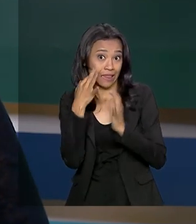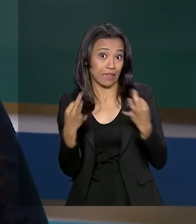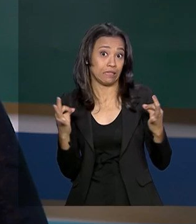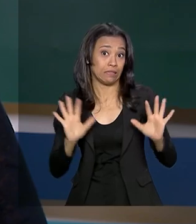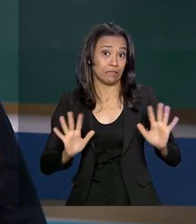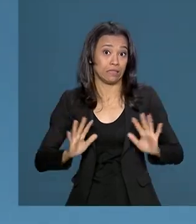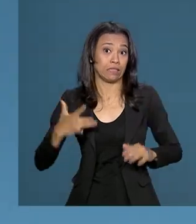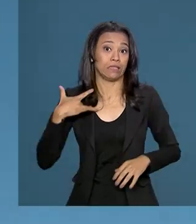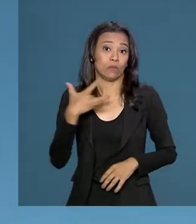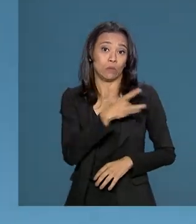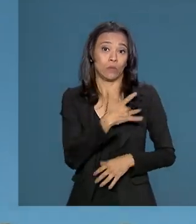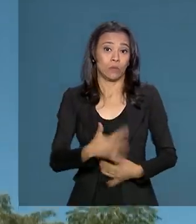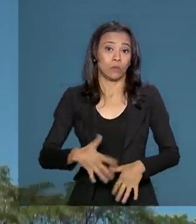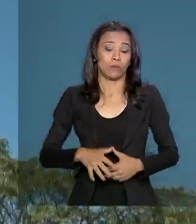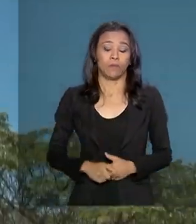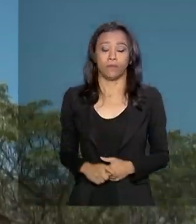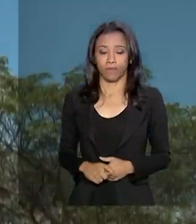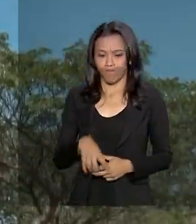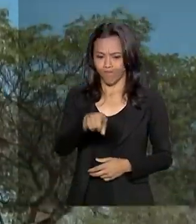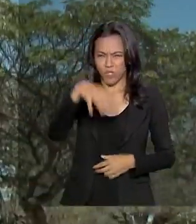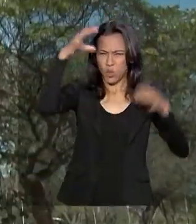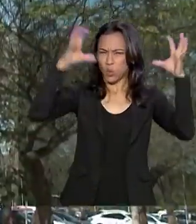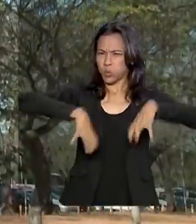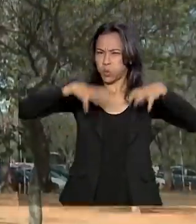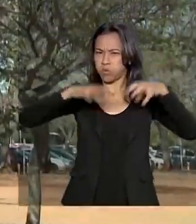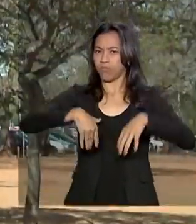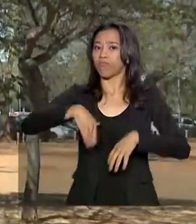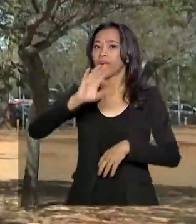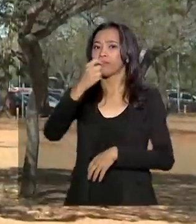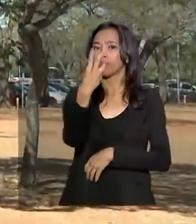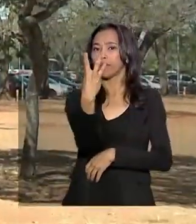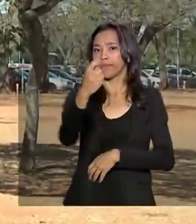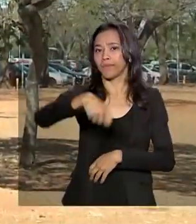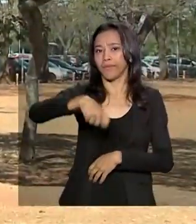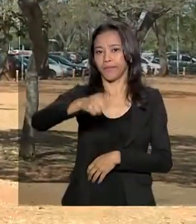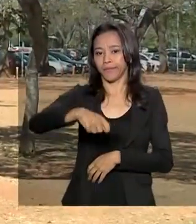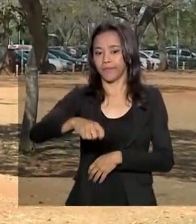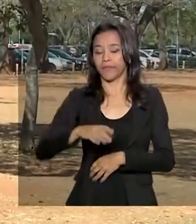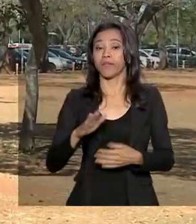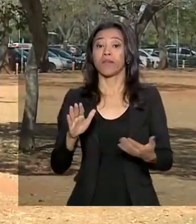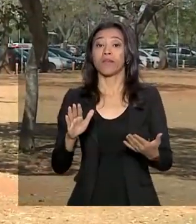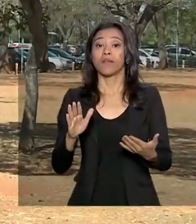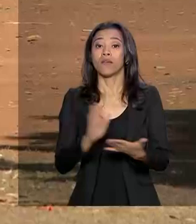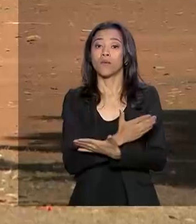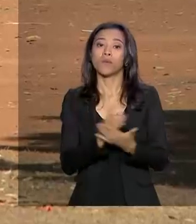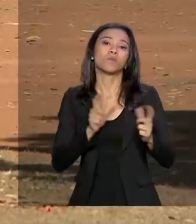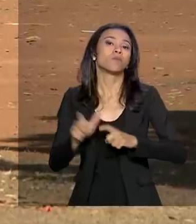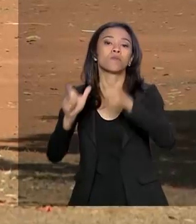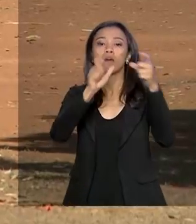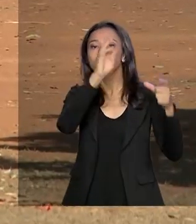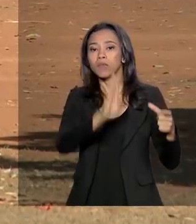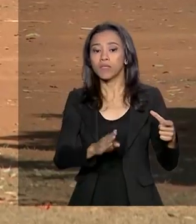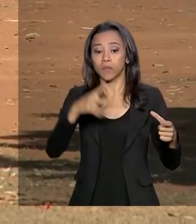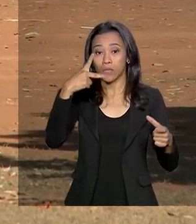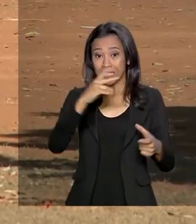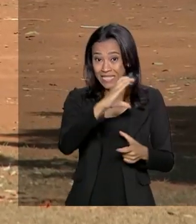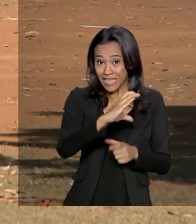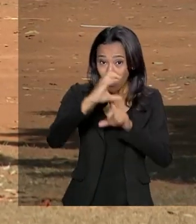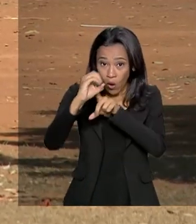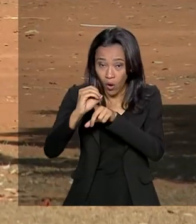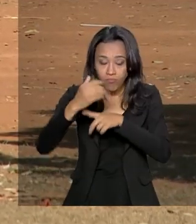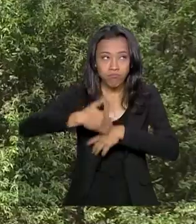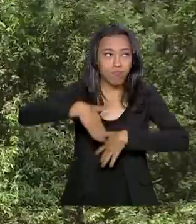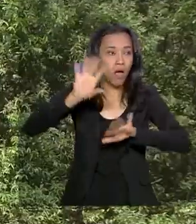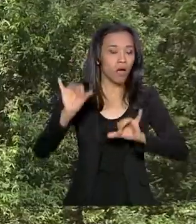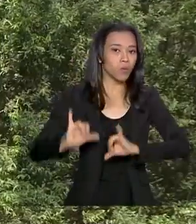saúde. Não chove há mais de três meses em algumas regiões do país. A Centro-Oeste é a mais